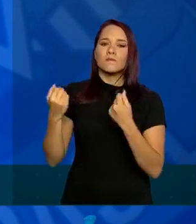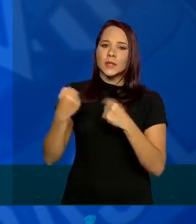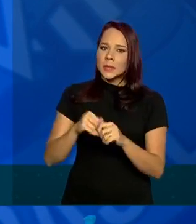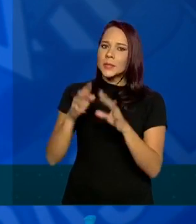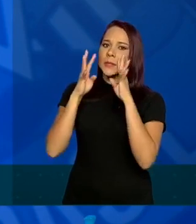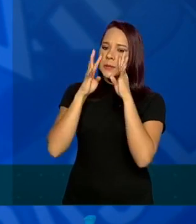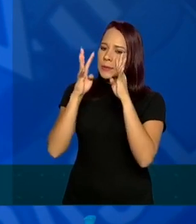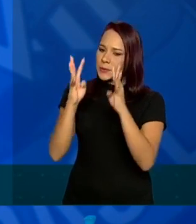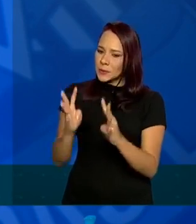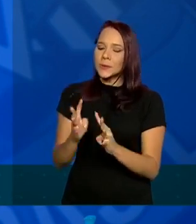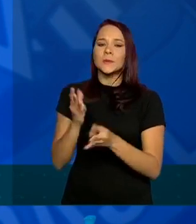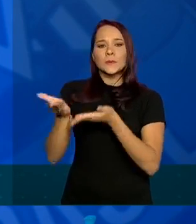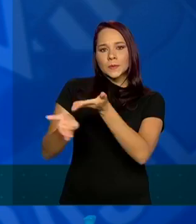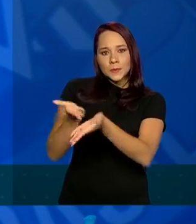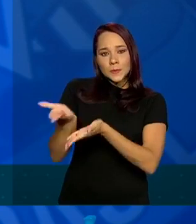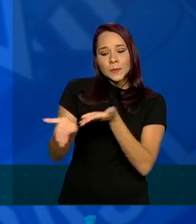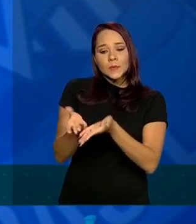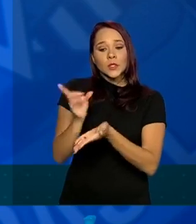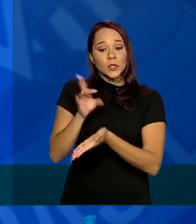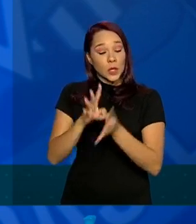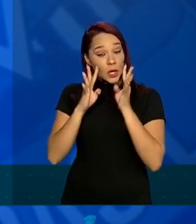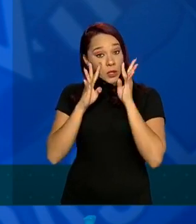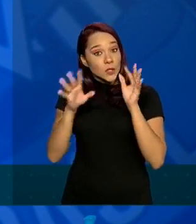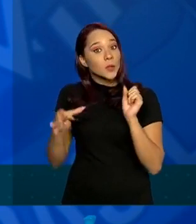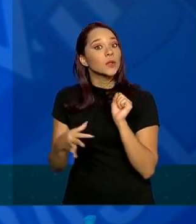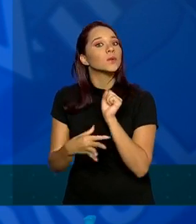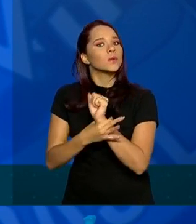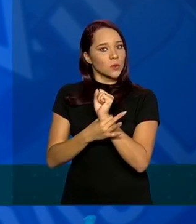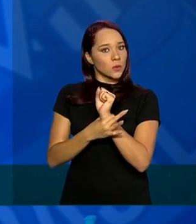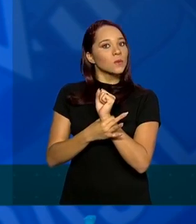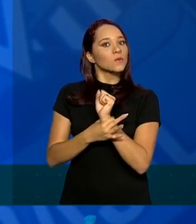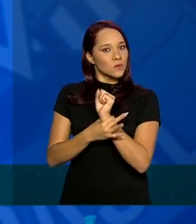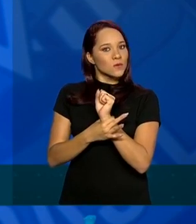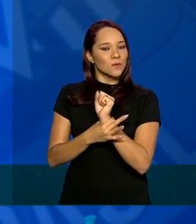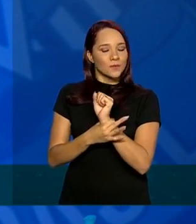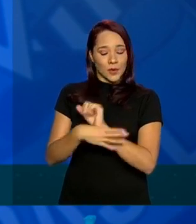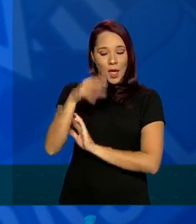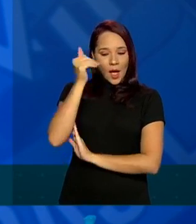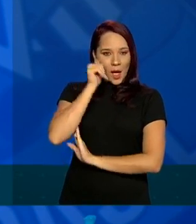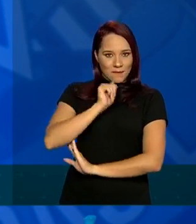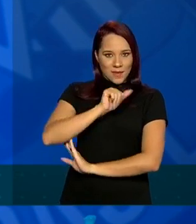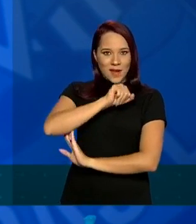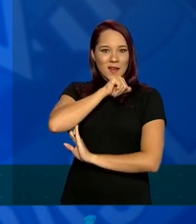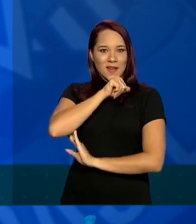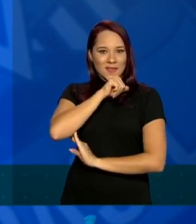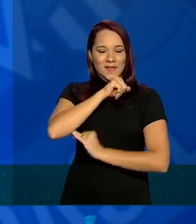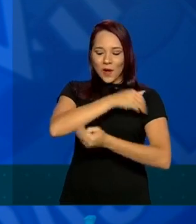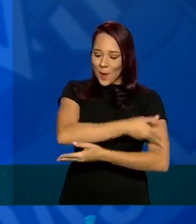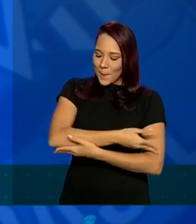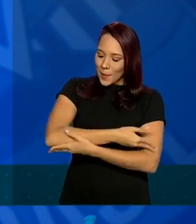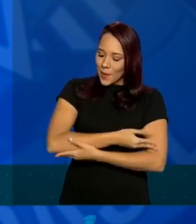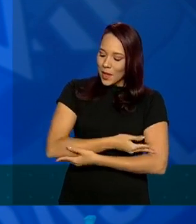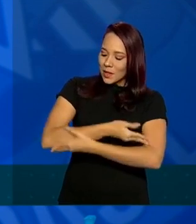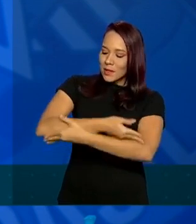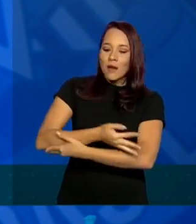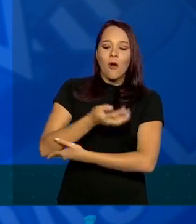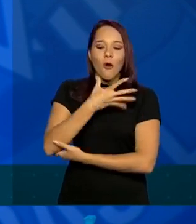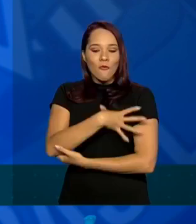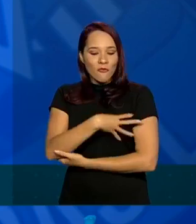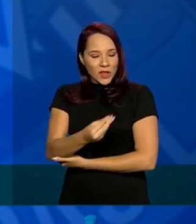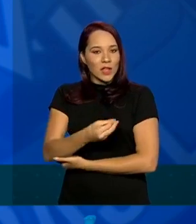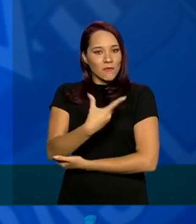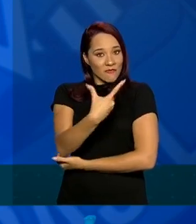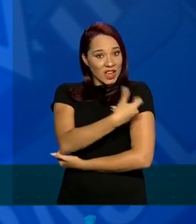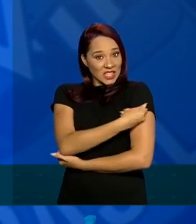atendimento. Mas atendimento seguro. A mãe, quando ela leva o filho para tomar a vacina, ela